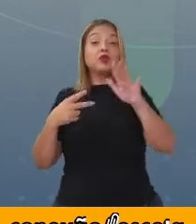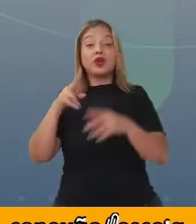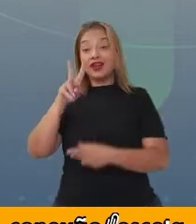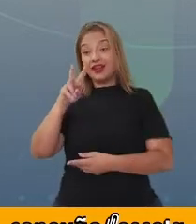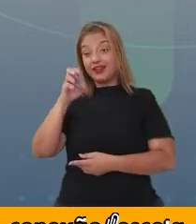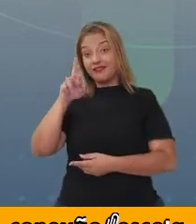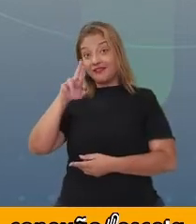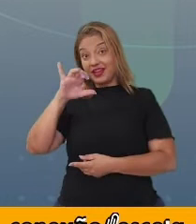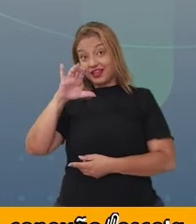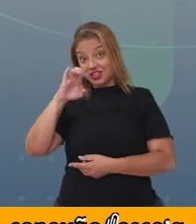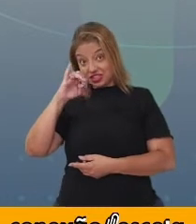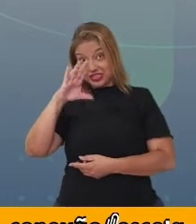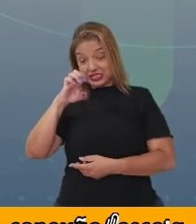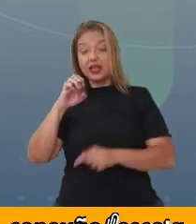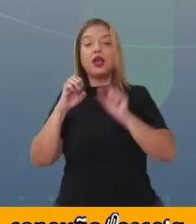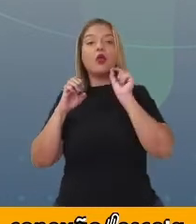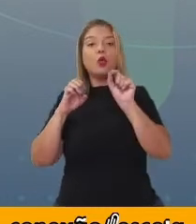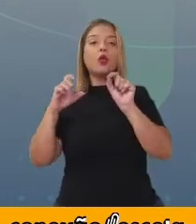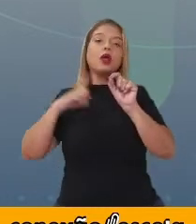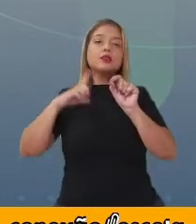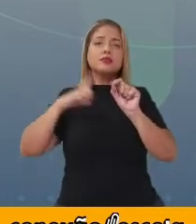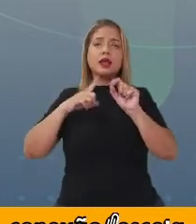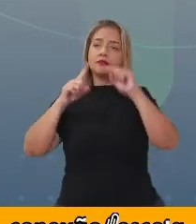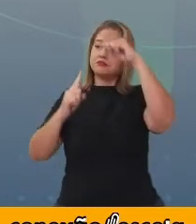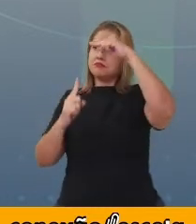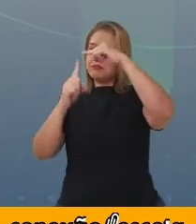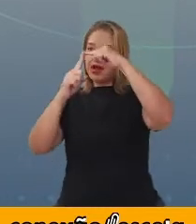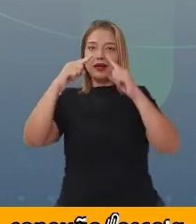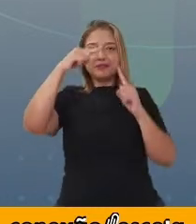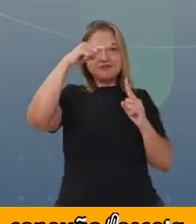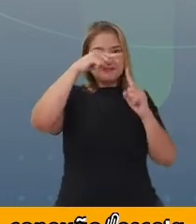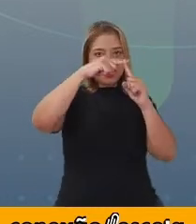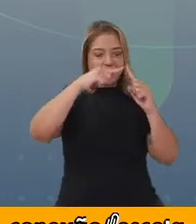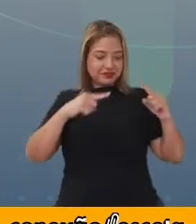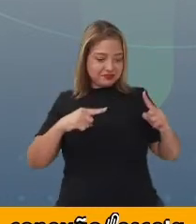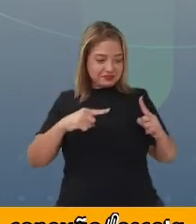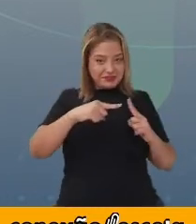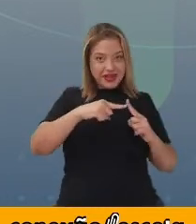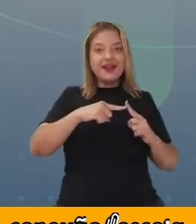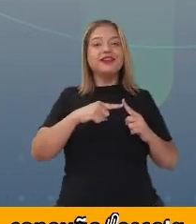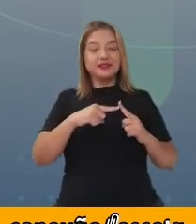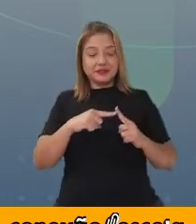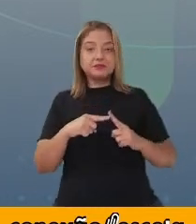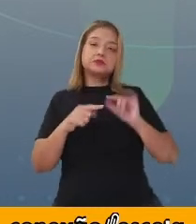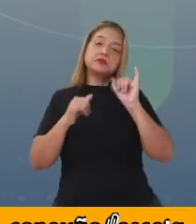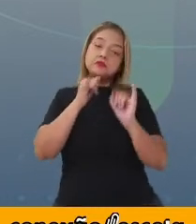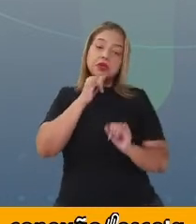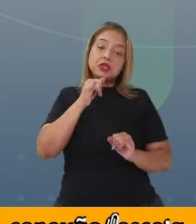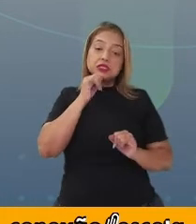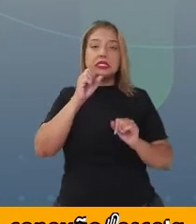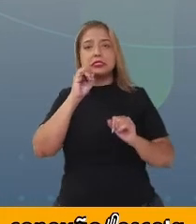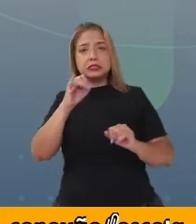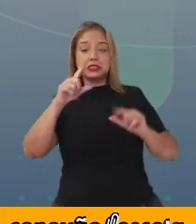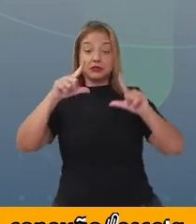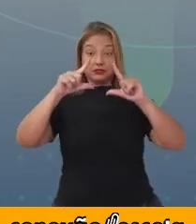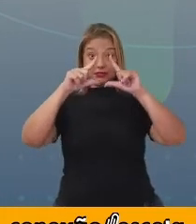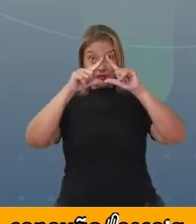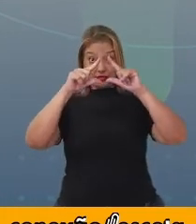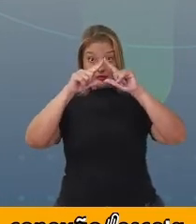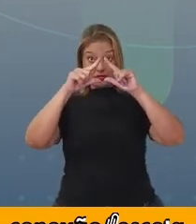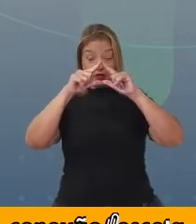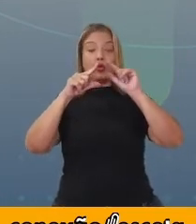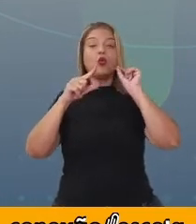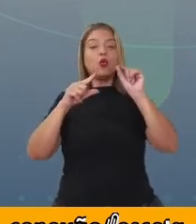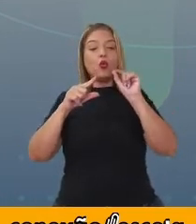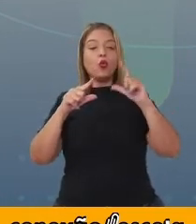dos lados de cada figura? Então, se eu tenho um triângulo, os vértices